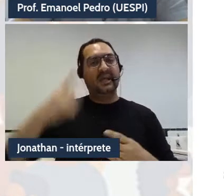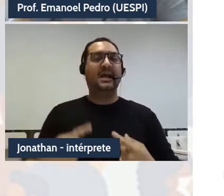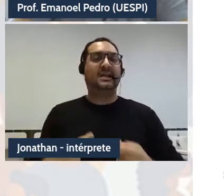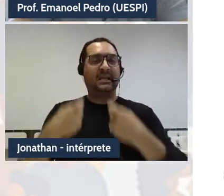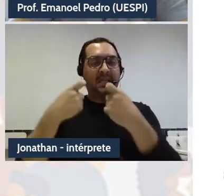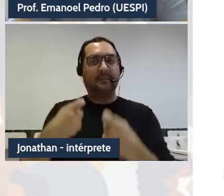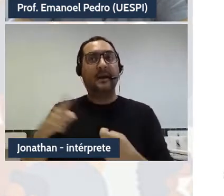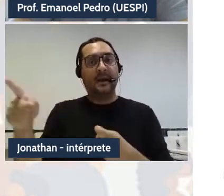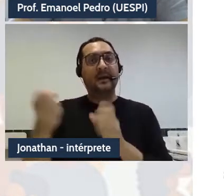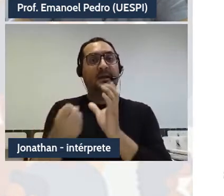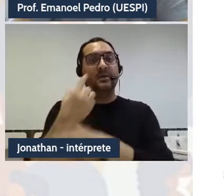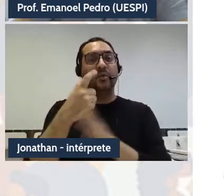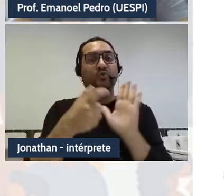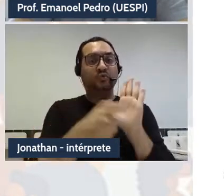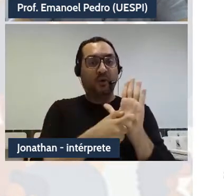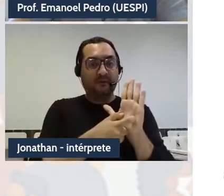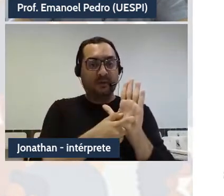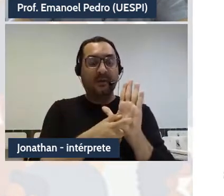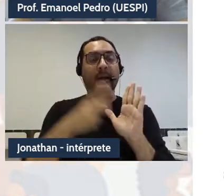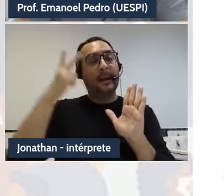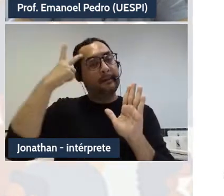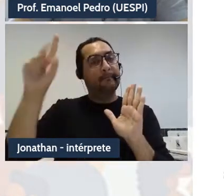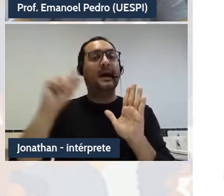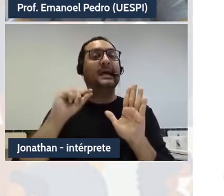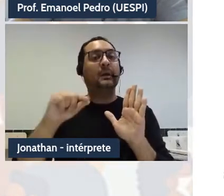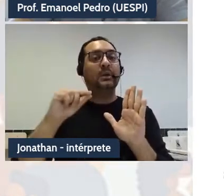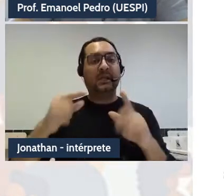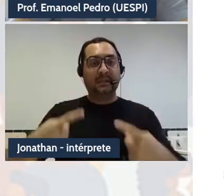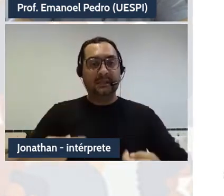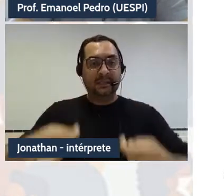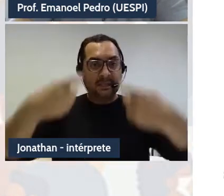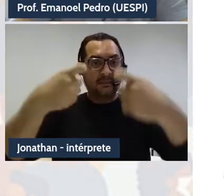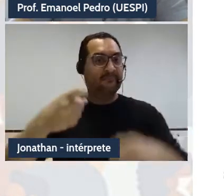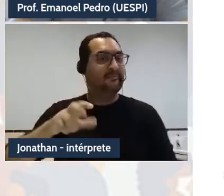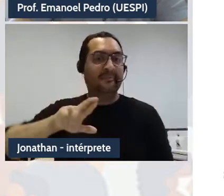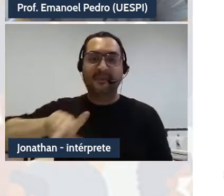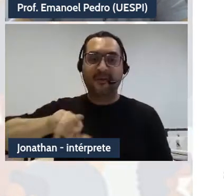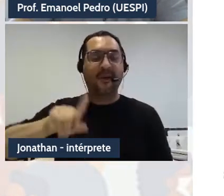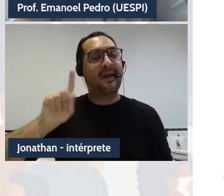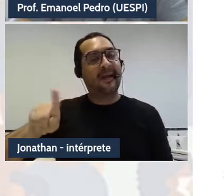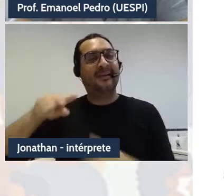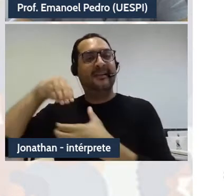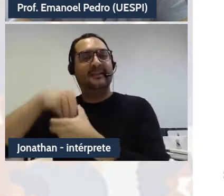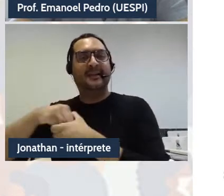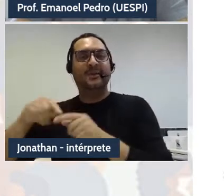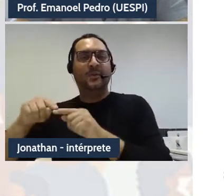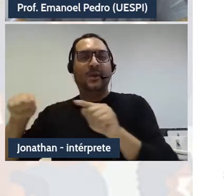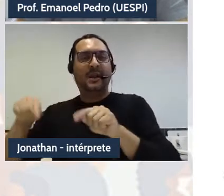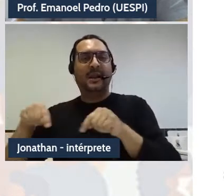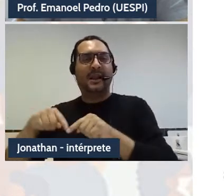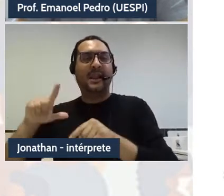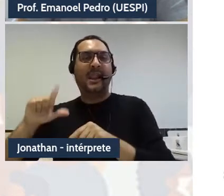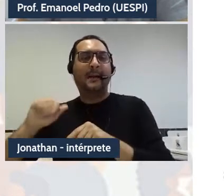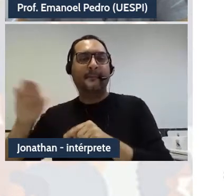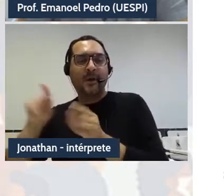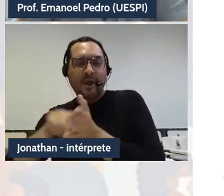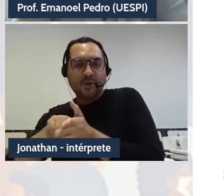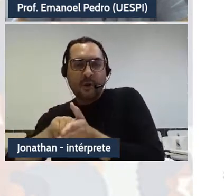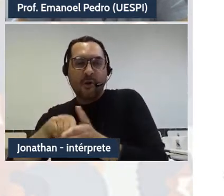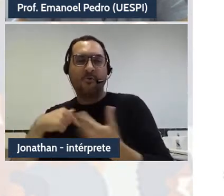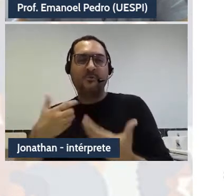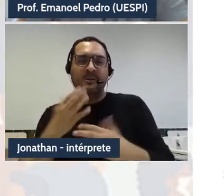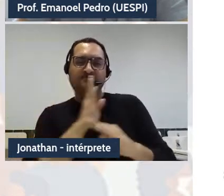encontram e cuja arena de embate se materializava nos laboratórios e centros de pesquisa, em busca de superioridade